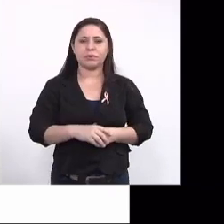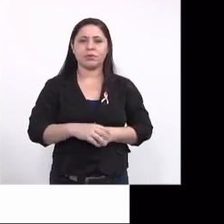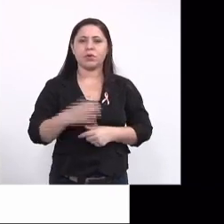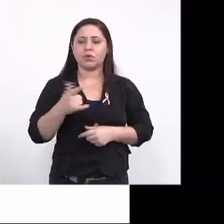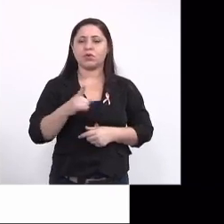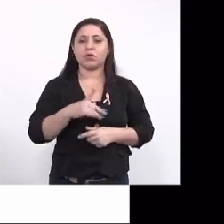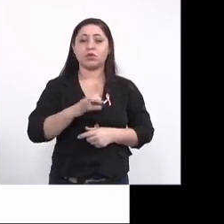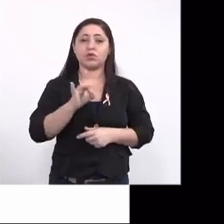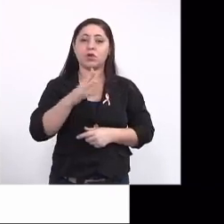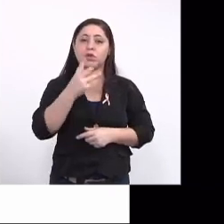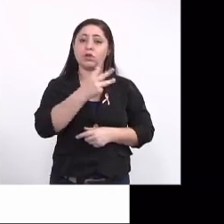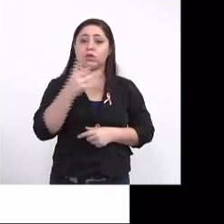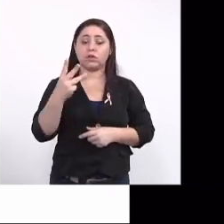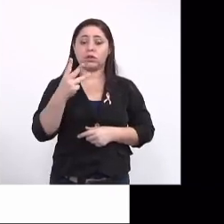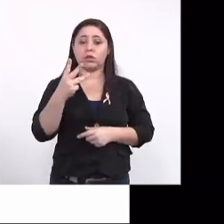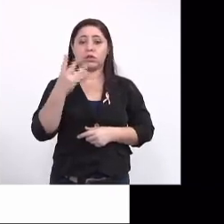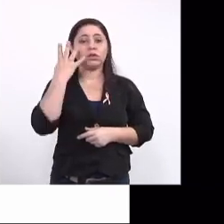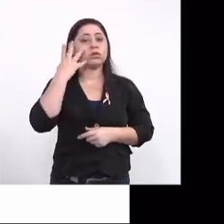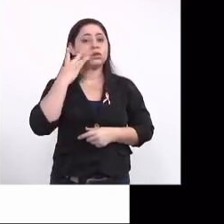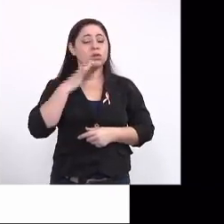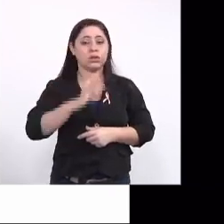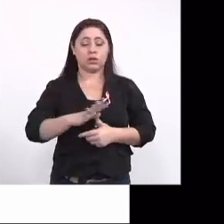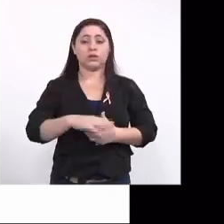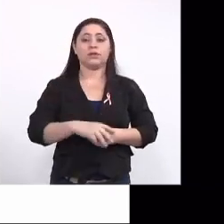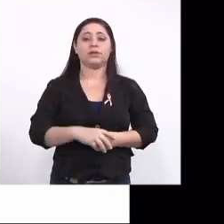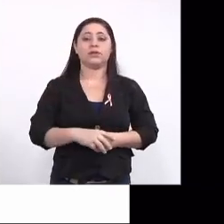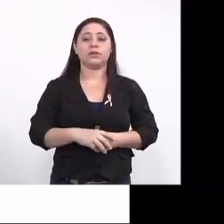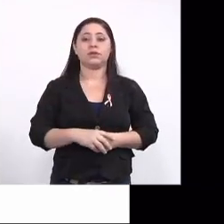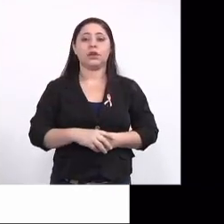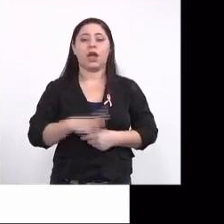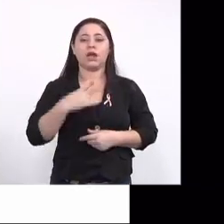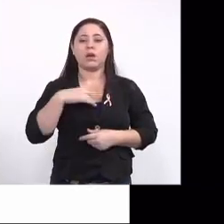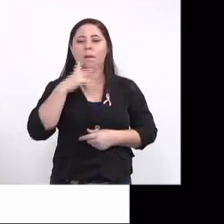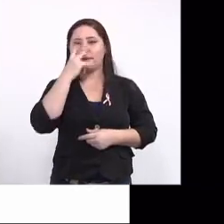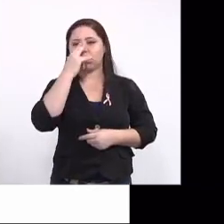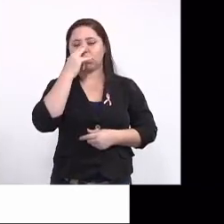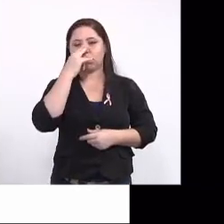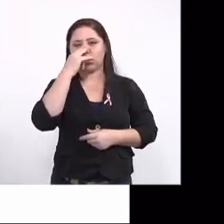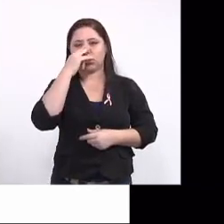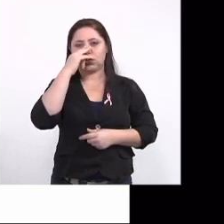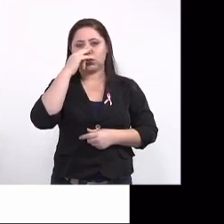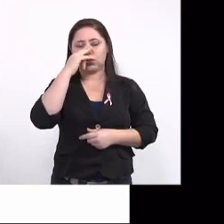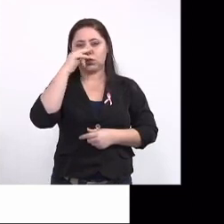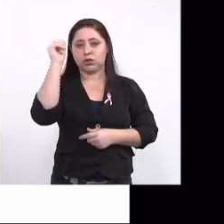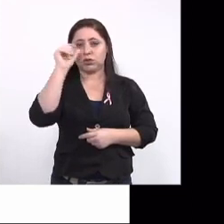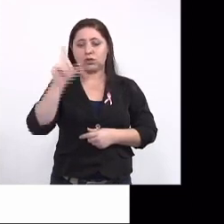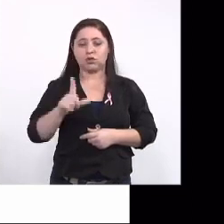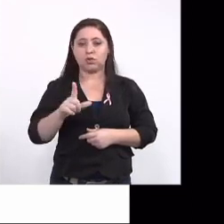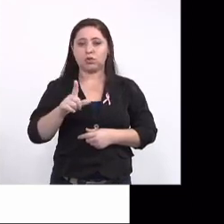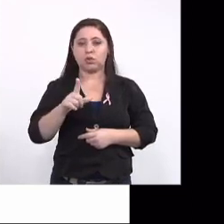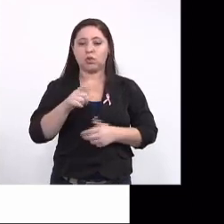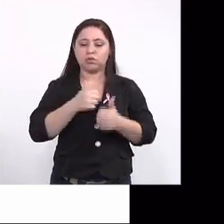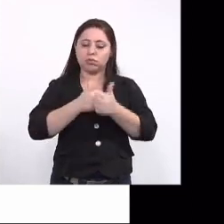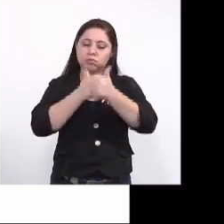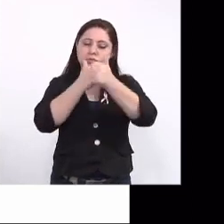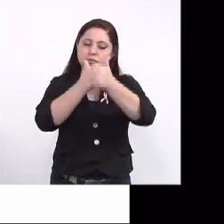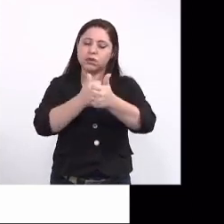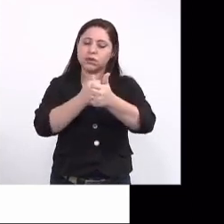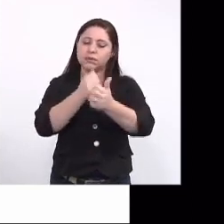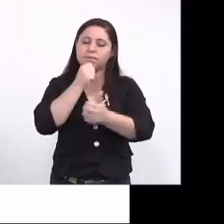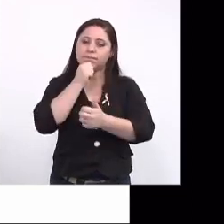E aí, restaram 33. E aí, eu deixei em azul o que a gente continuou seguindo. Então, na sequência, a gente